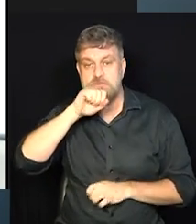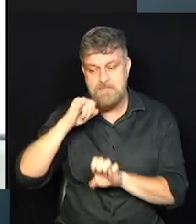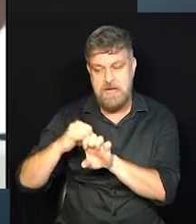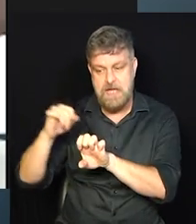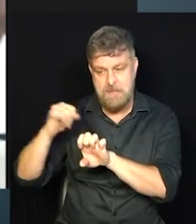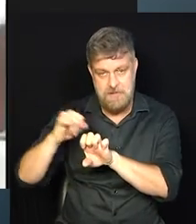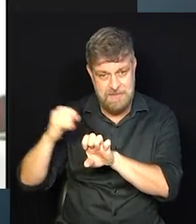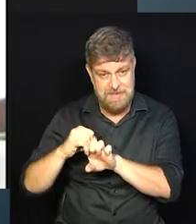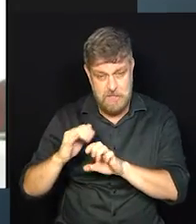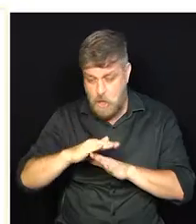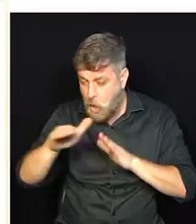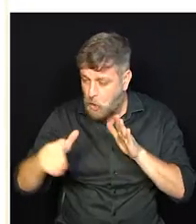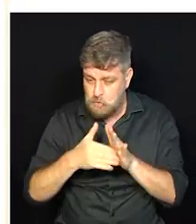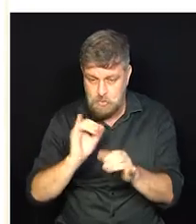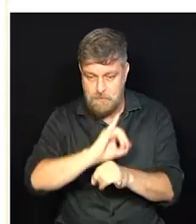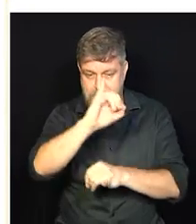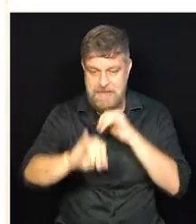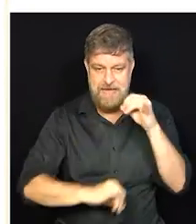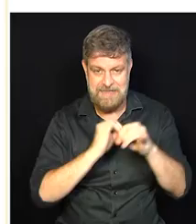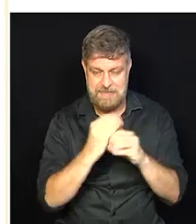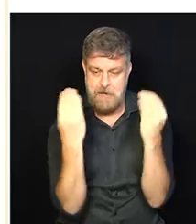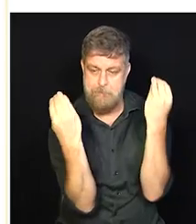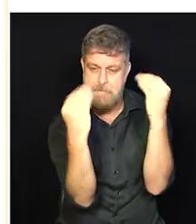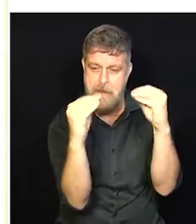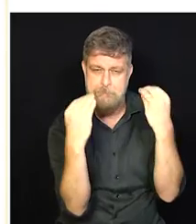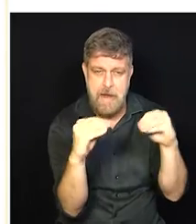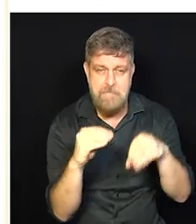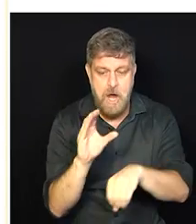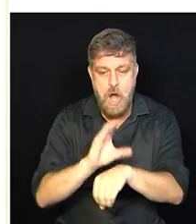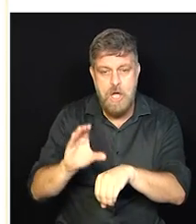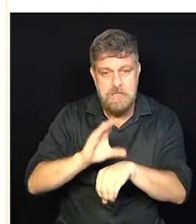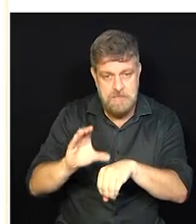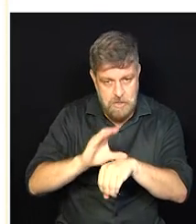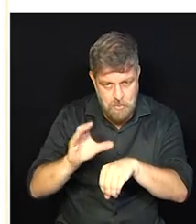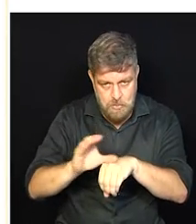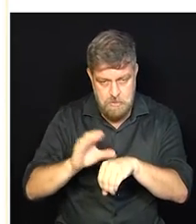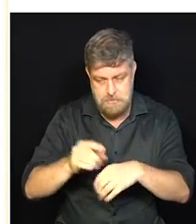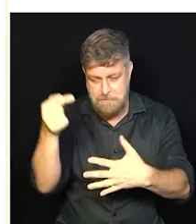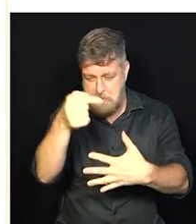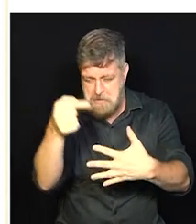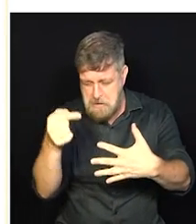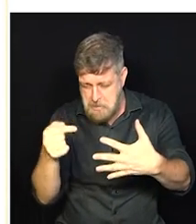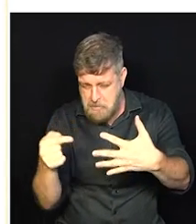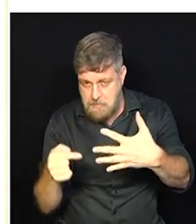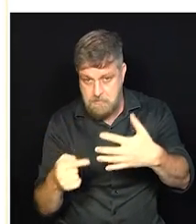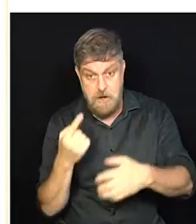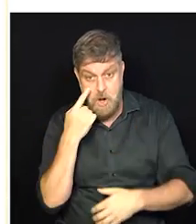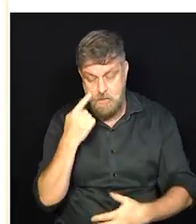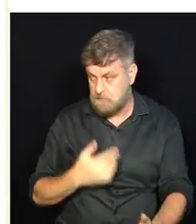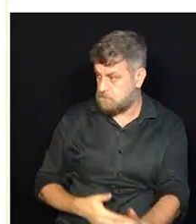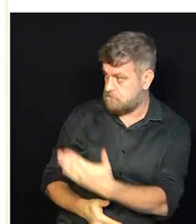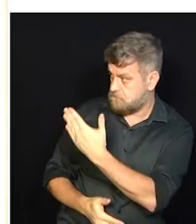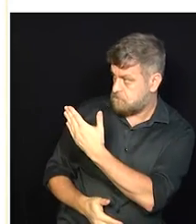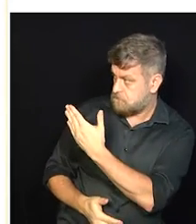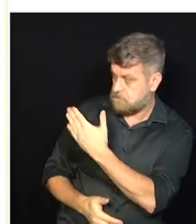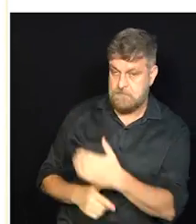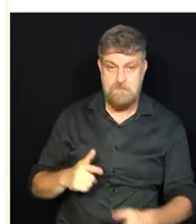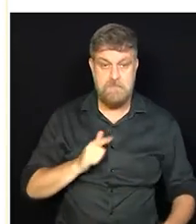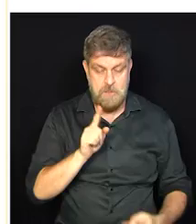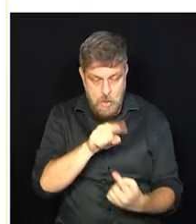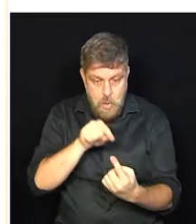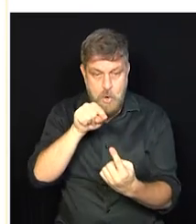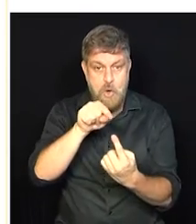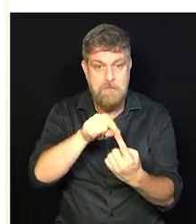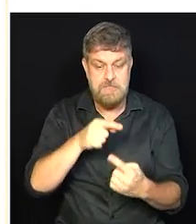Então, todos os programas são online. A gente tem desde curso online até mentoria com o foco de